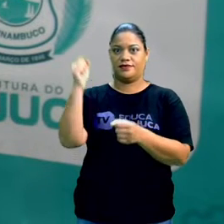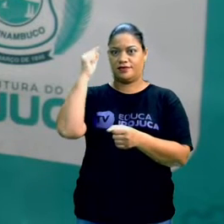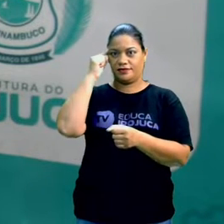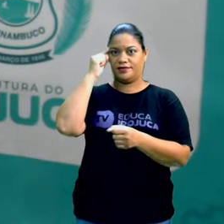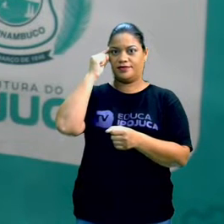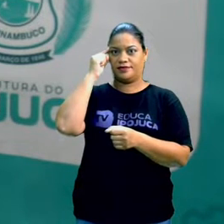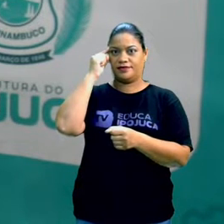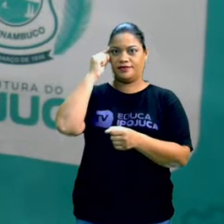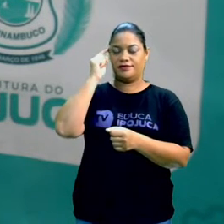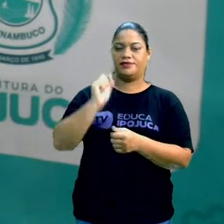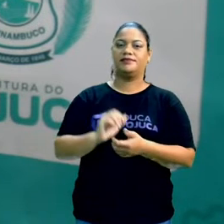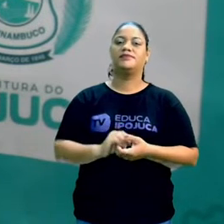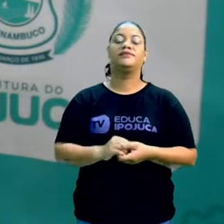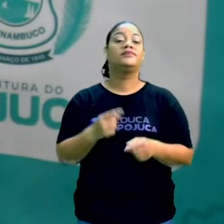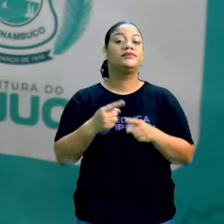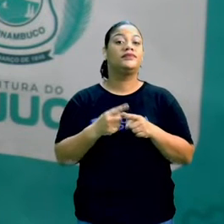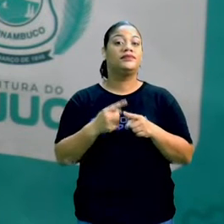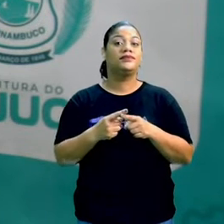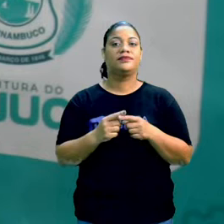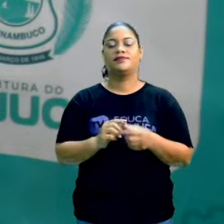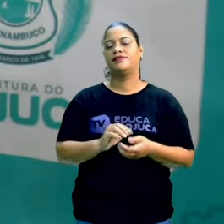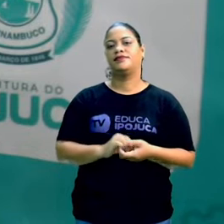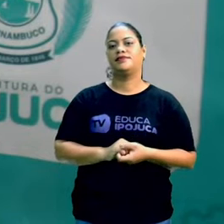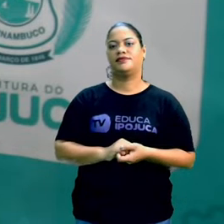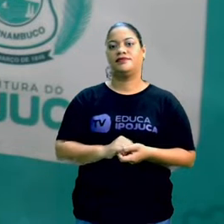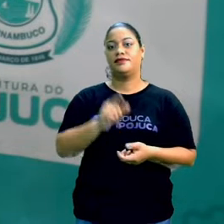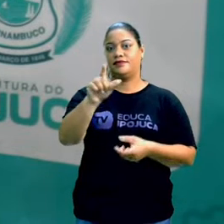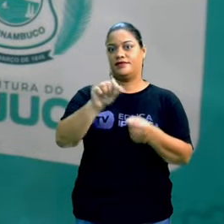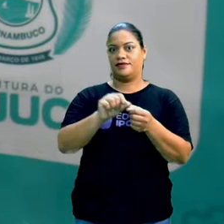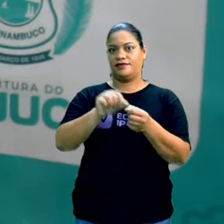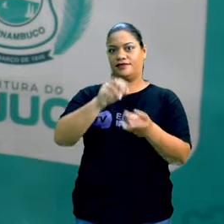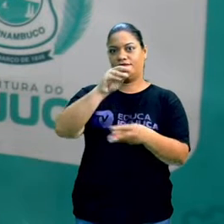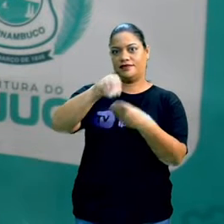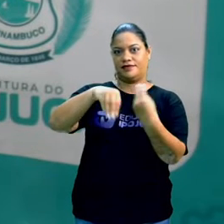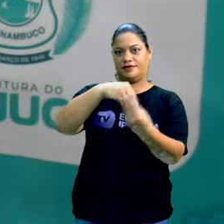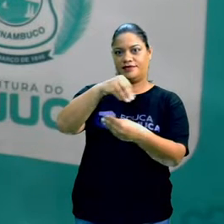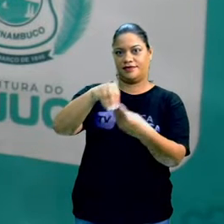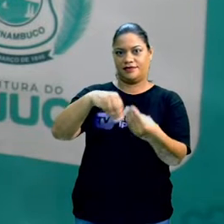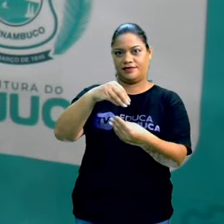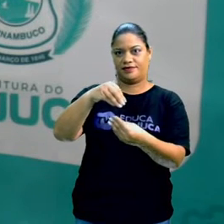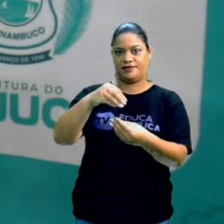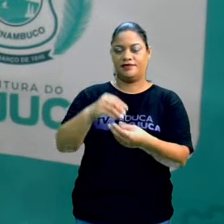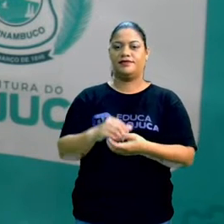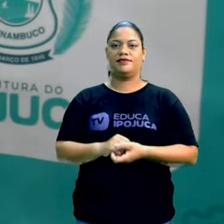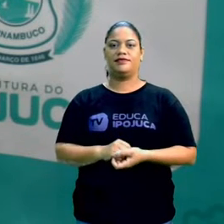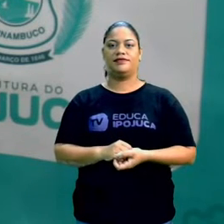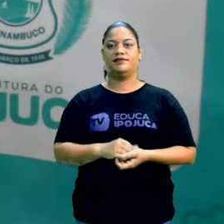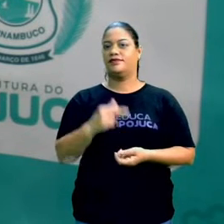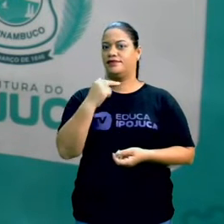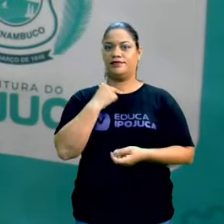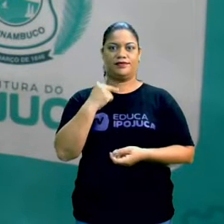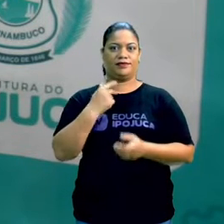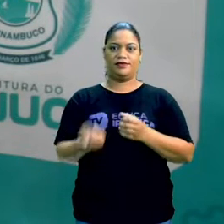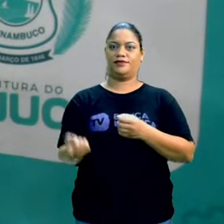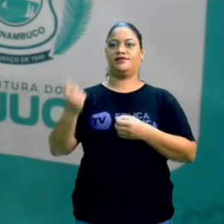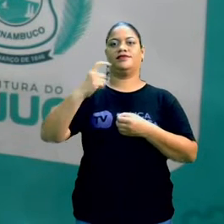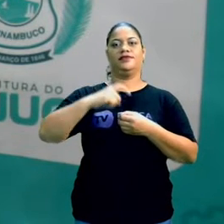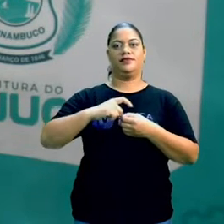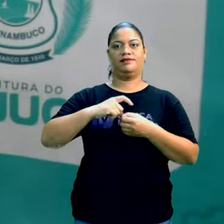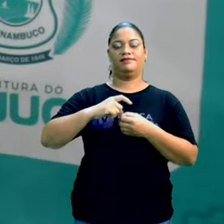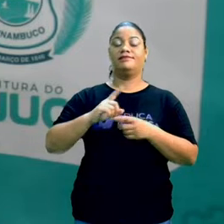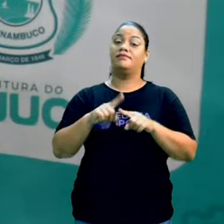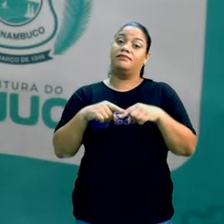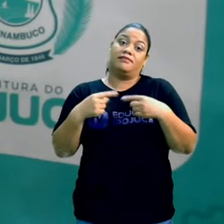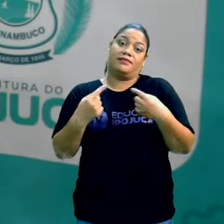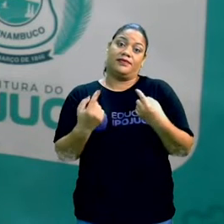pensar direitinho, porque se você fizer uma mistura irreversível, você não vai poder voltar atrás. E se